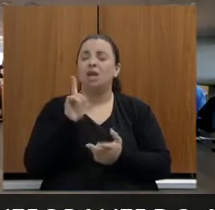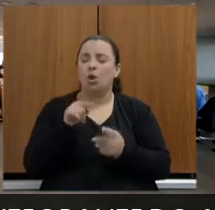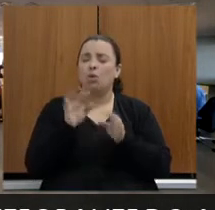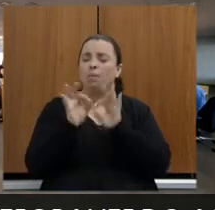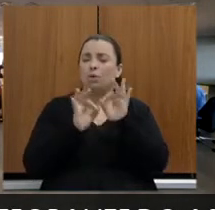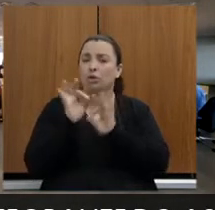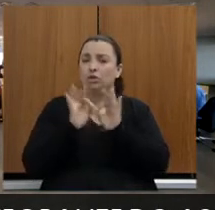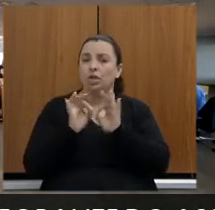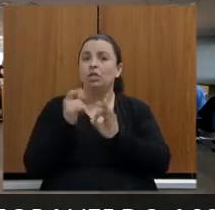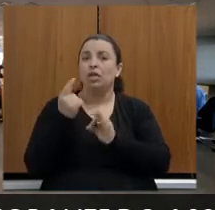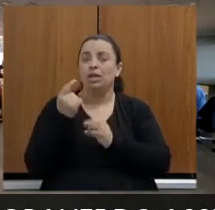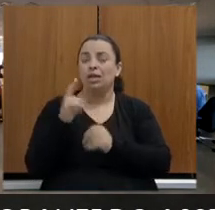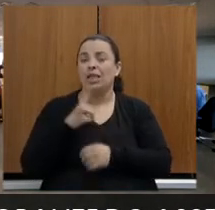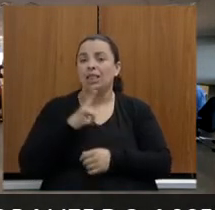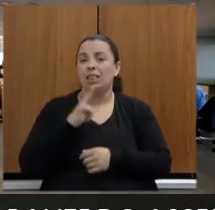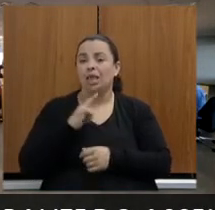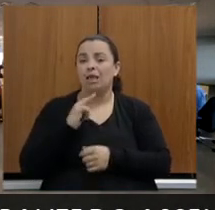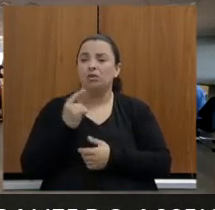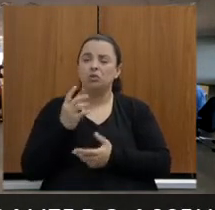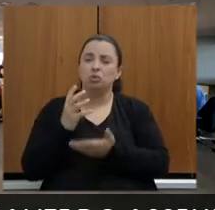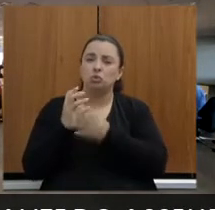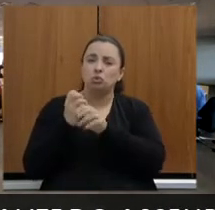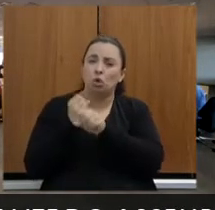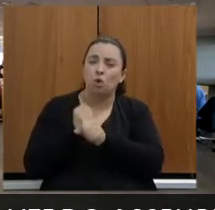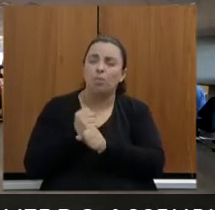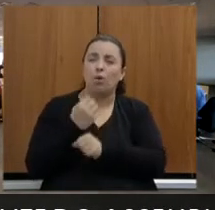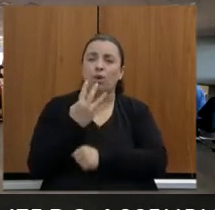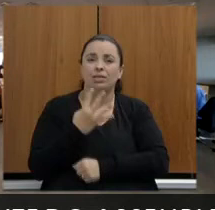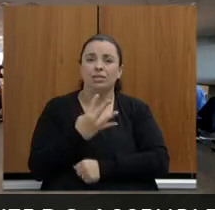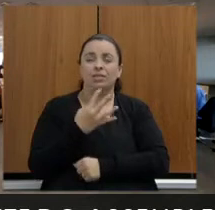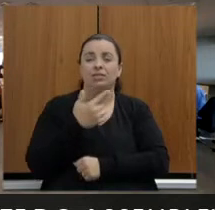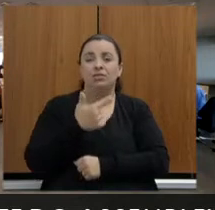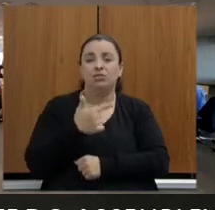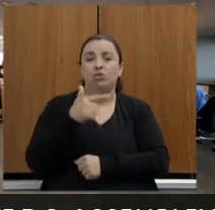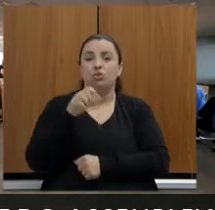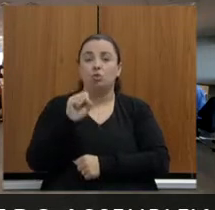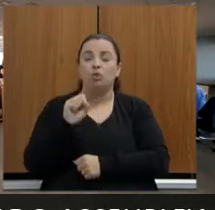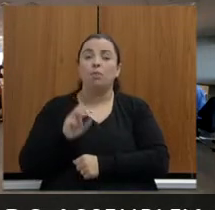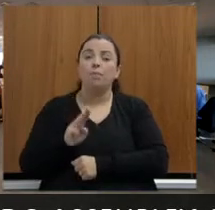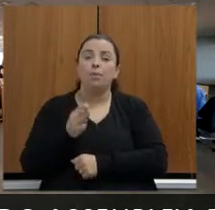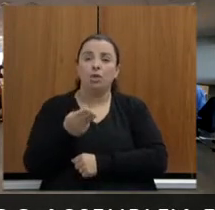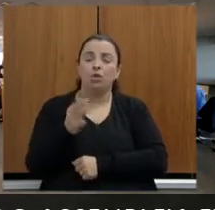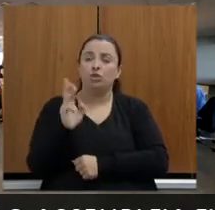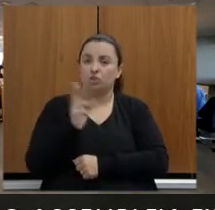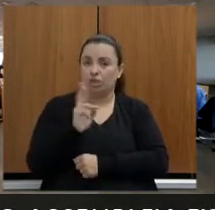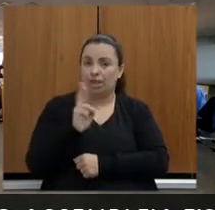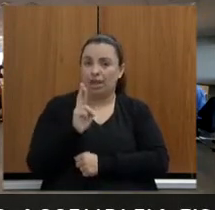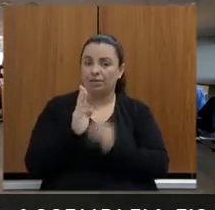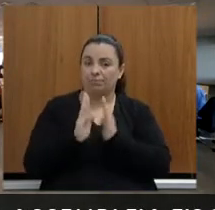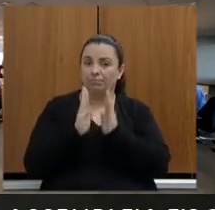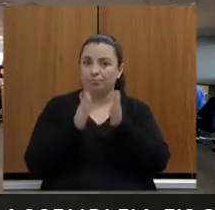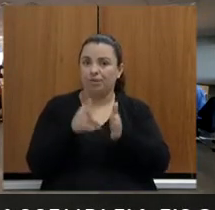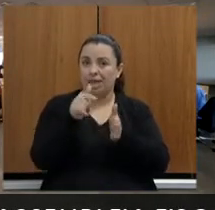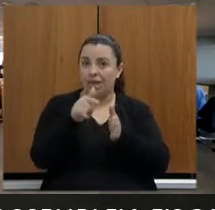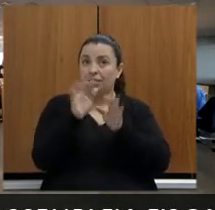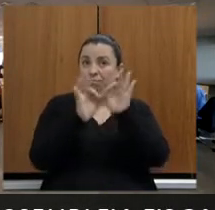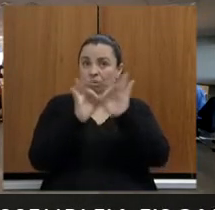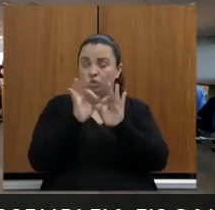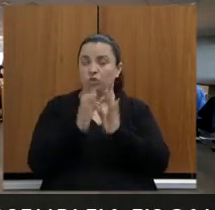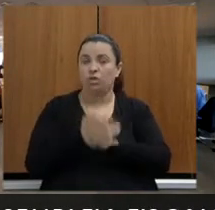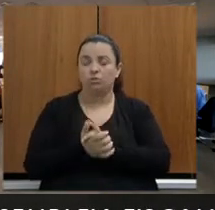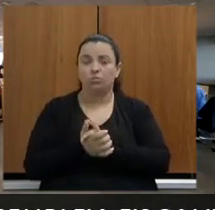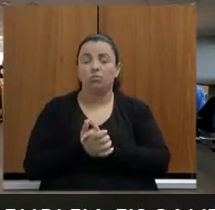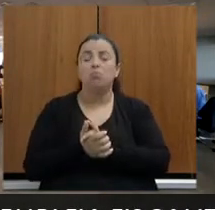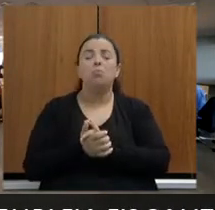427, 428 milhões de reais. Para quê? Para revitalização